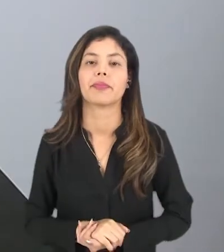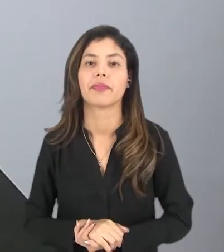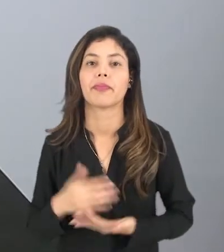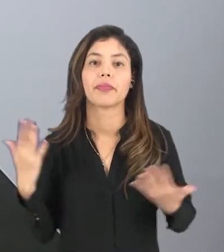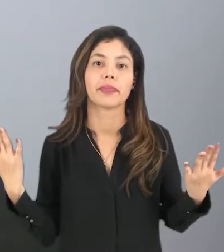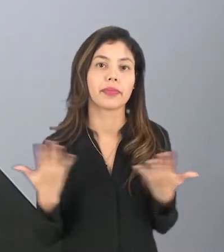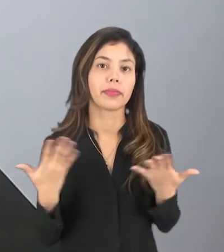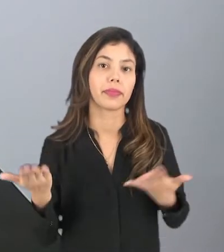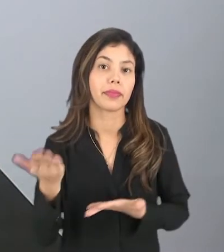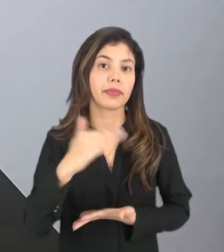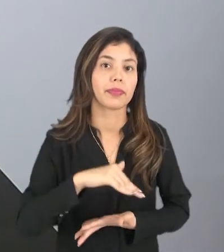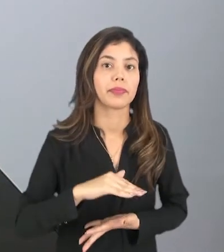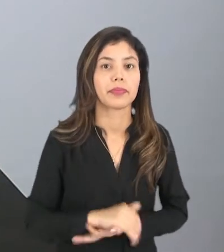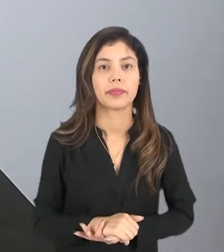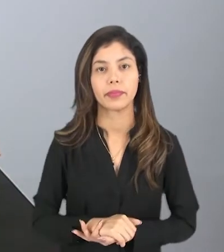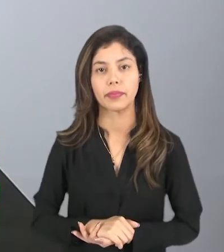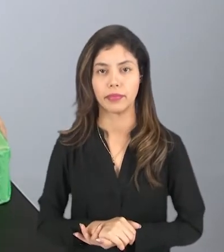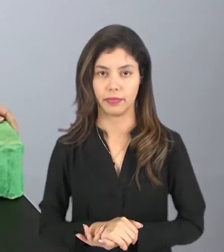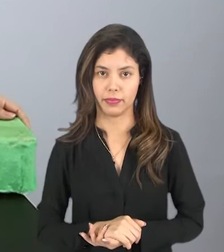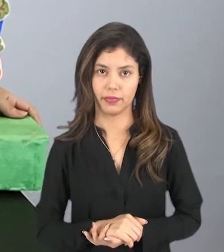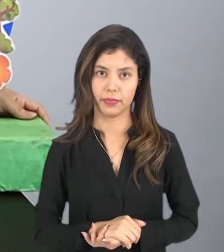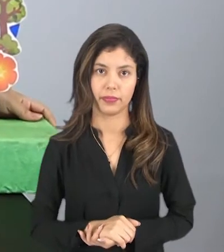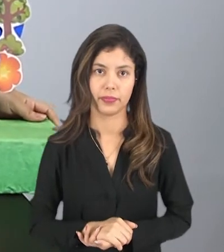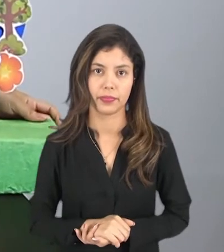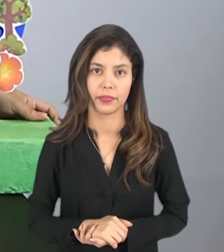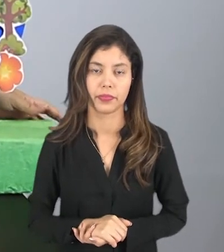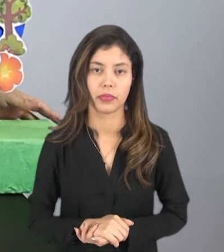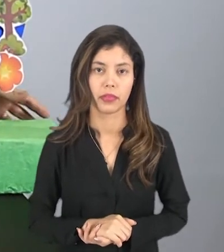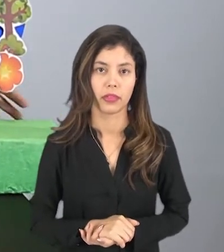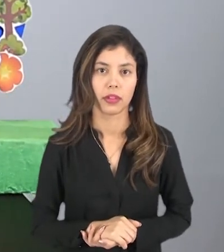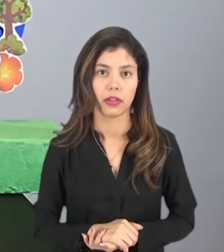Agora vamos lá. Vou levar o mundinho para cá.